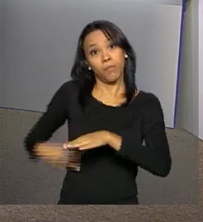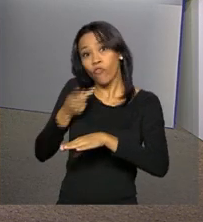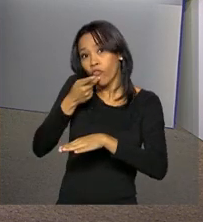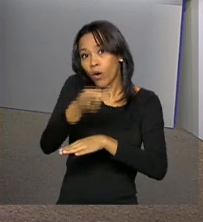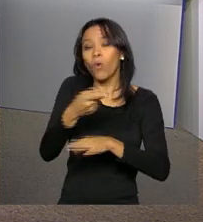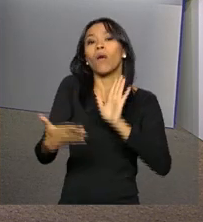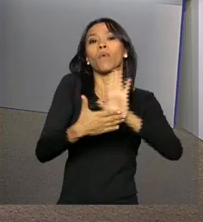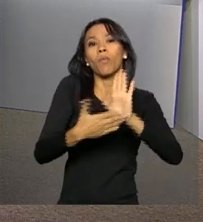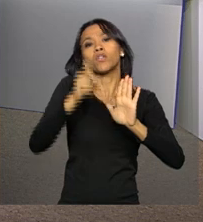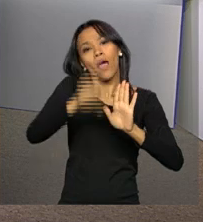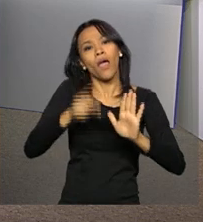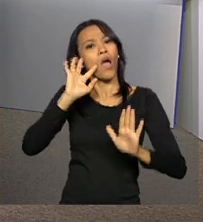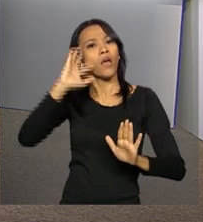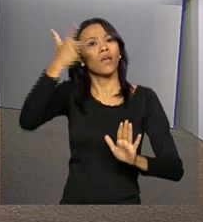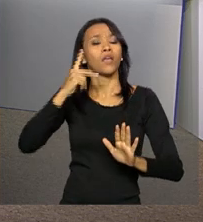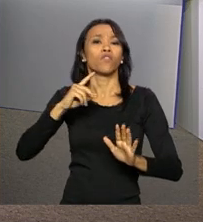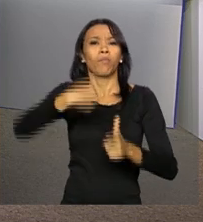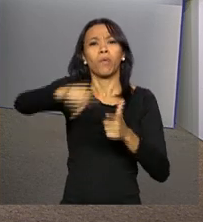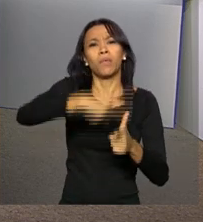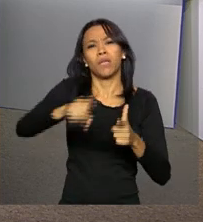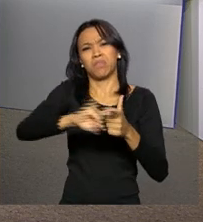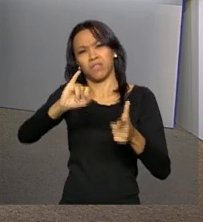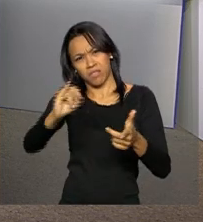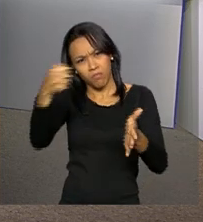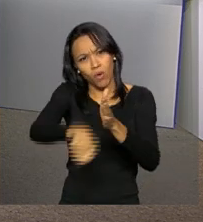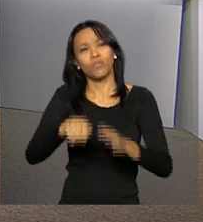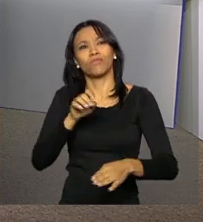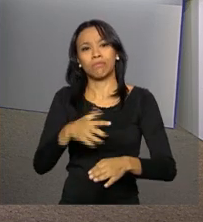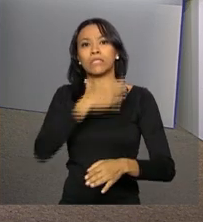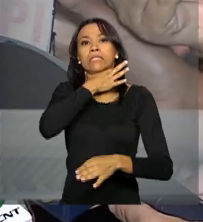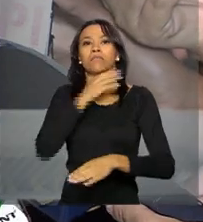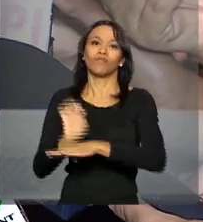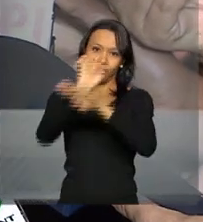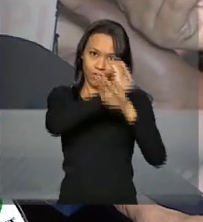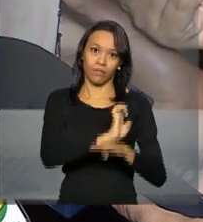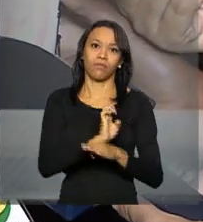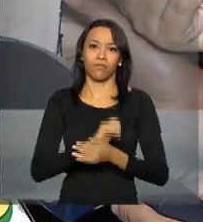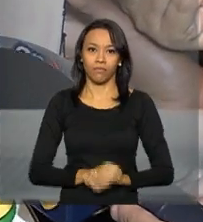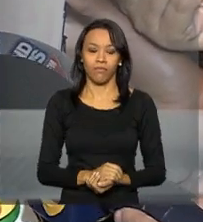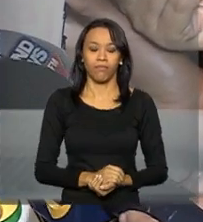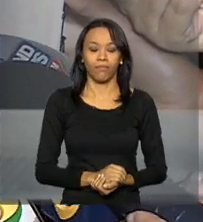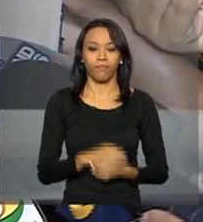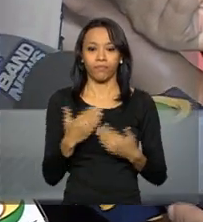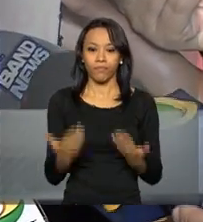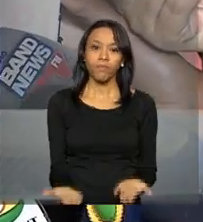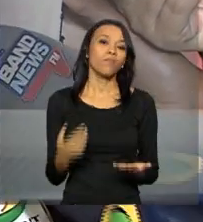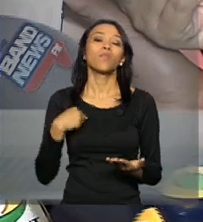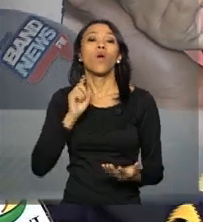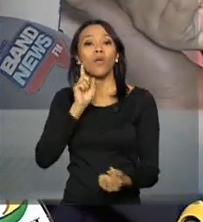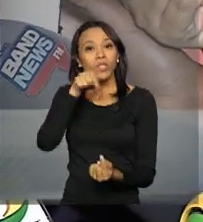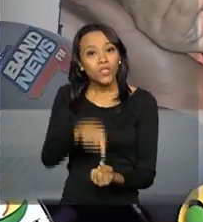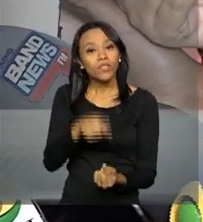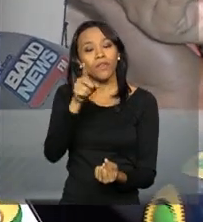contrapartida que visa resolver questões fiscais dos estados. A ideia é alongar a dívida que